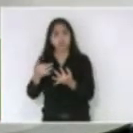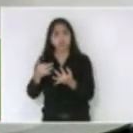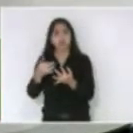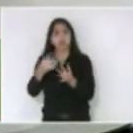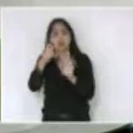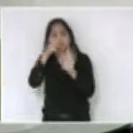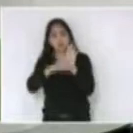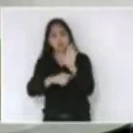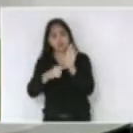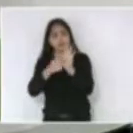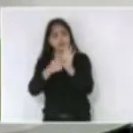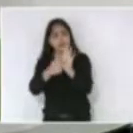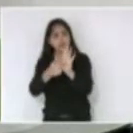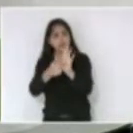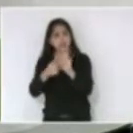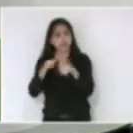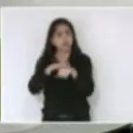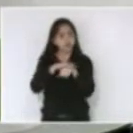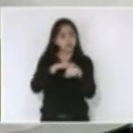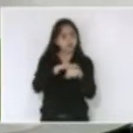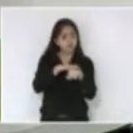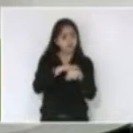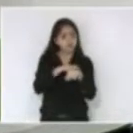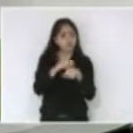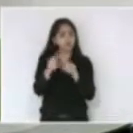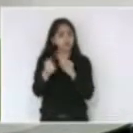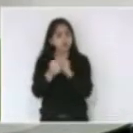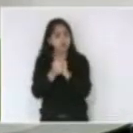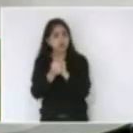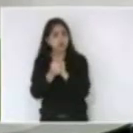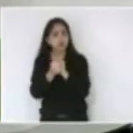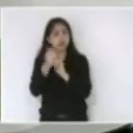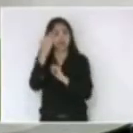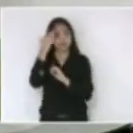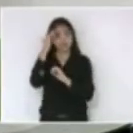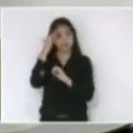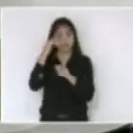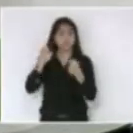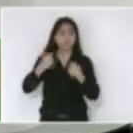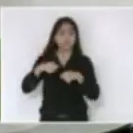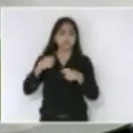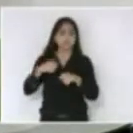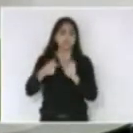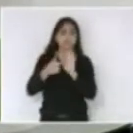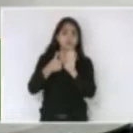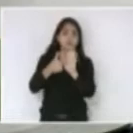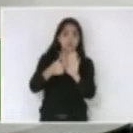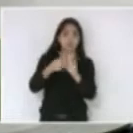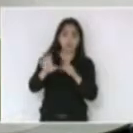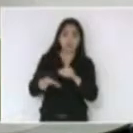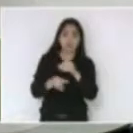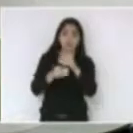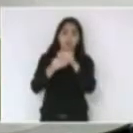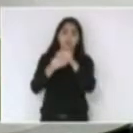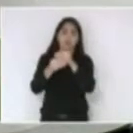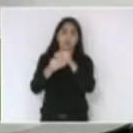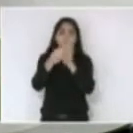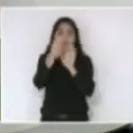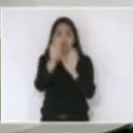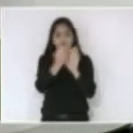primeira mão nós conversamos com nossa equipe entendemos que deveríamos apresentar esta emenda também de